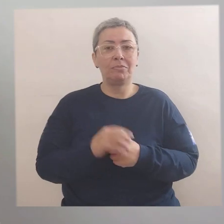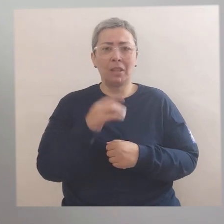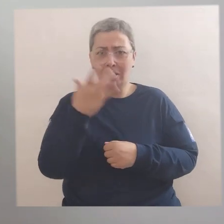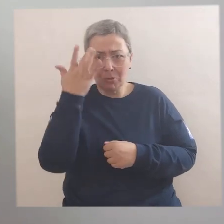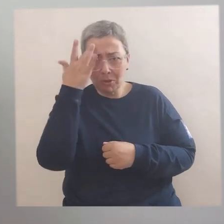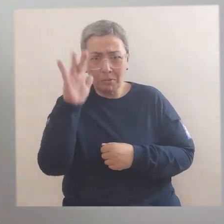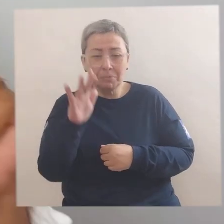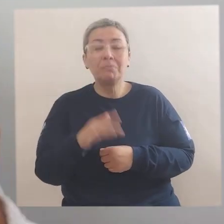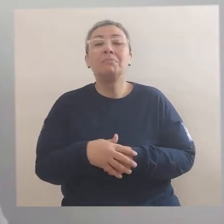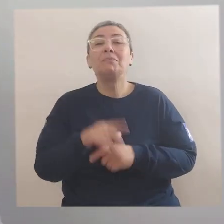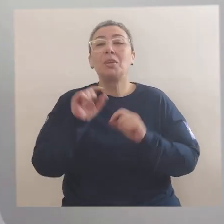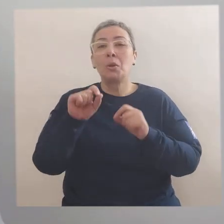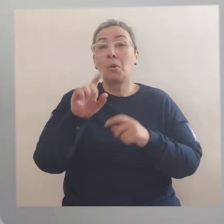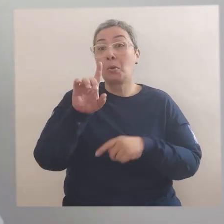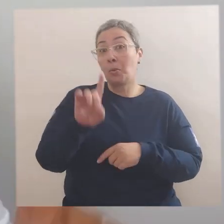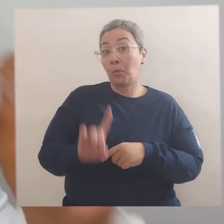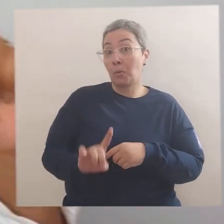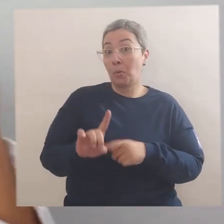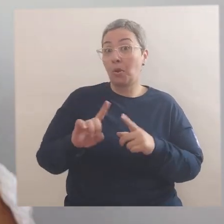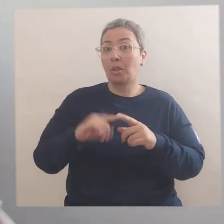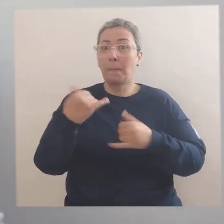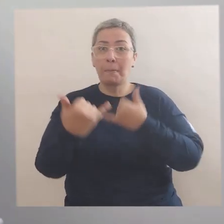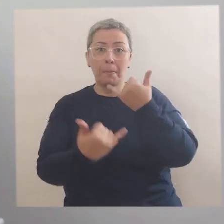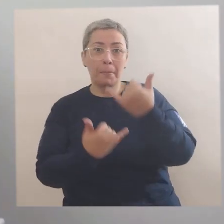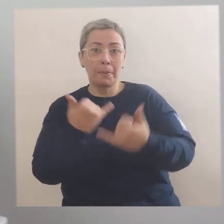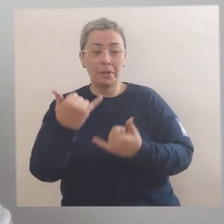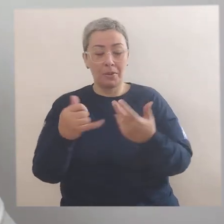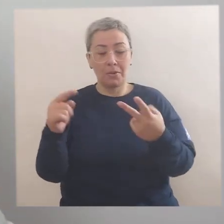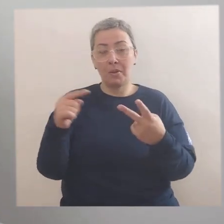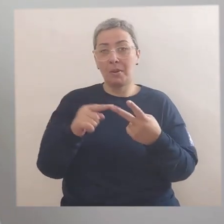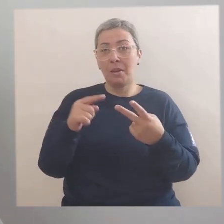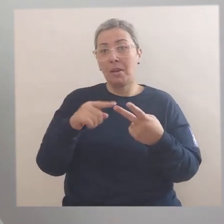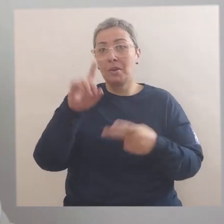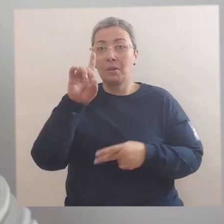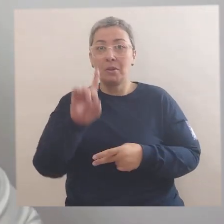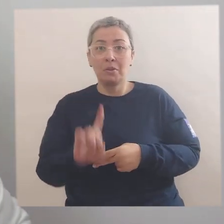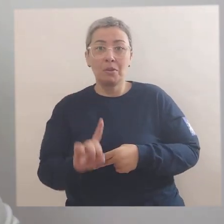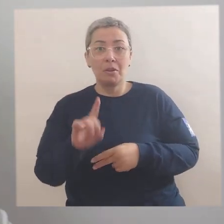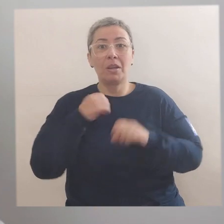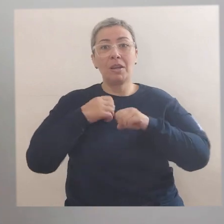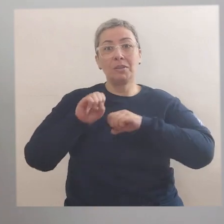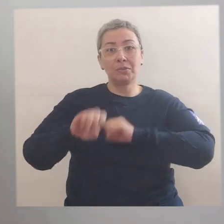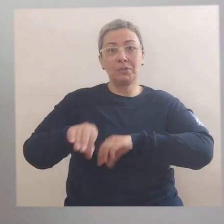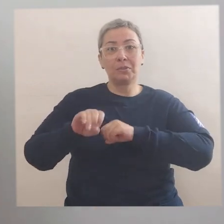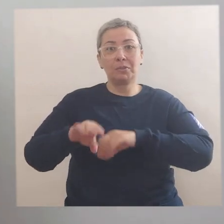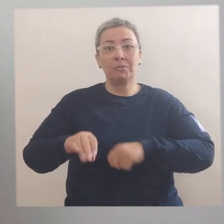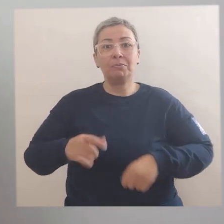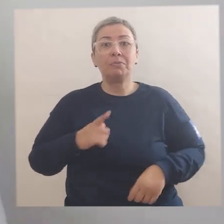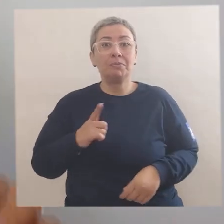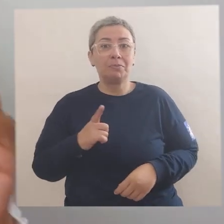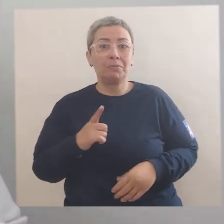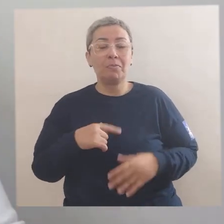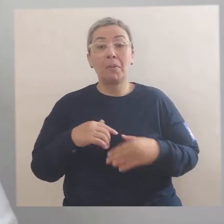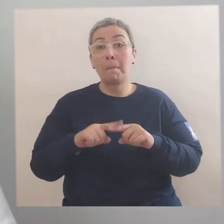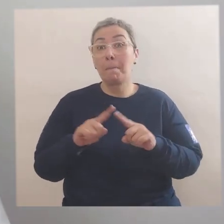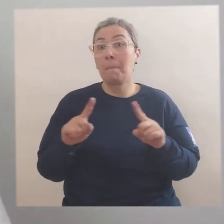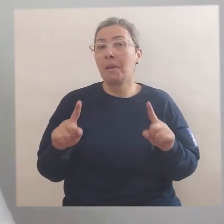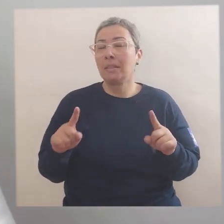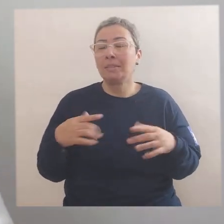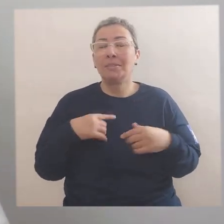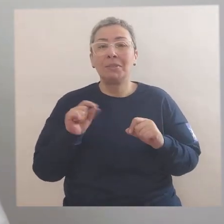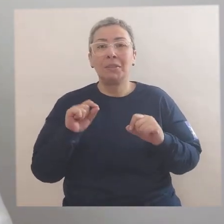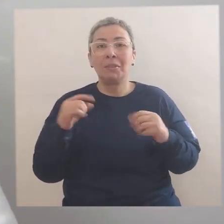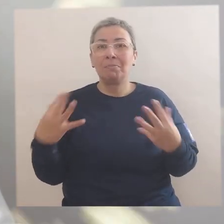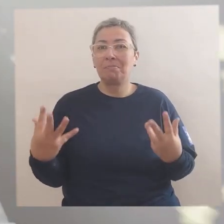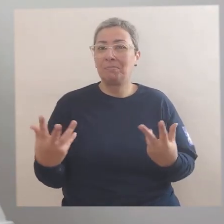Não! O direito a brincar e o direito a educação. Mas que